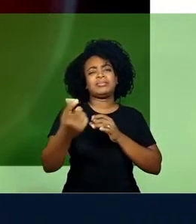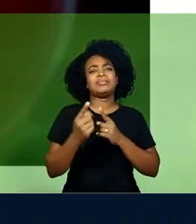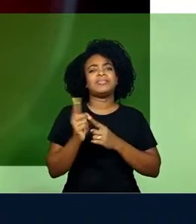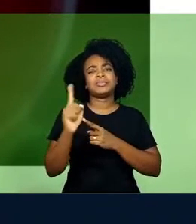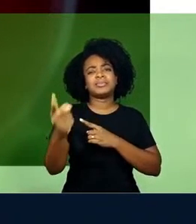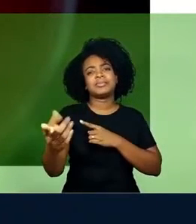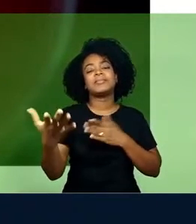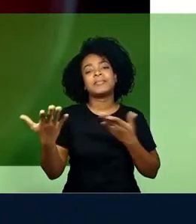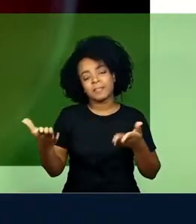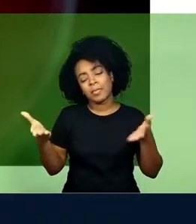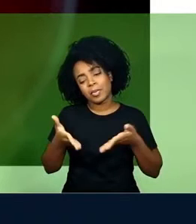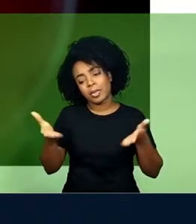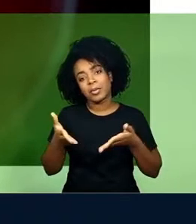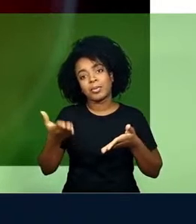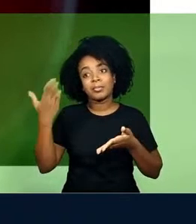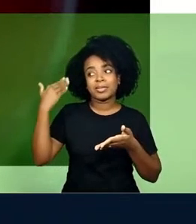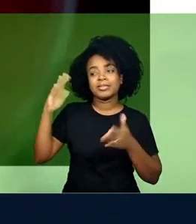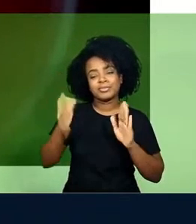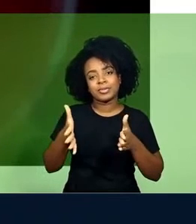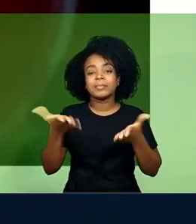não simetricamente, obviamente.